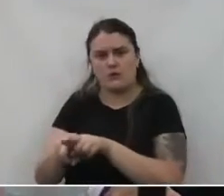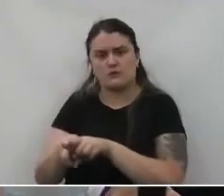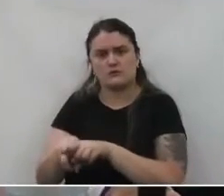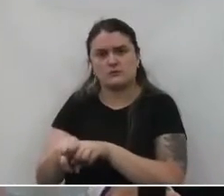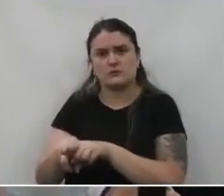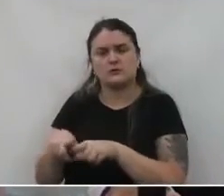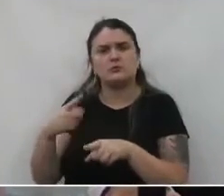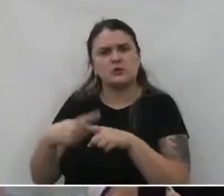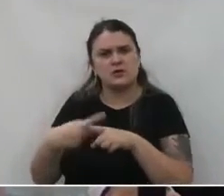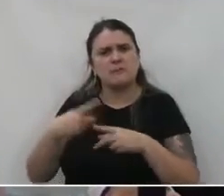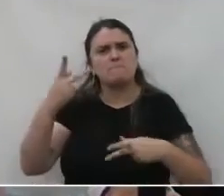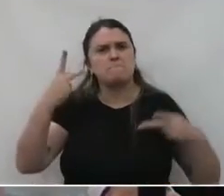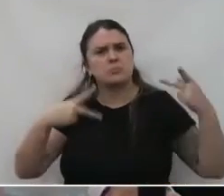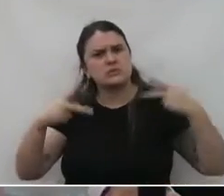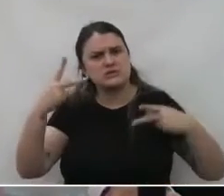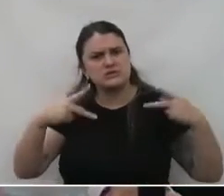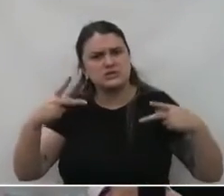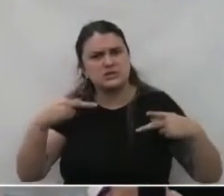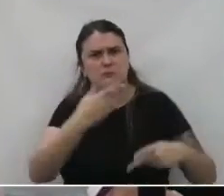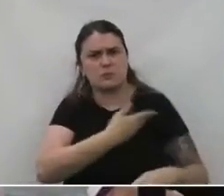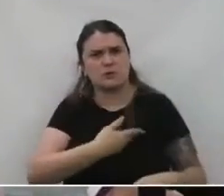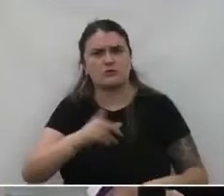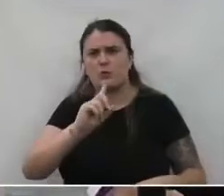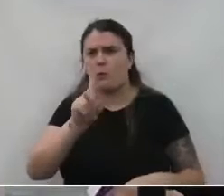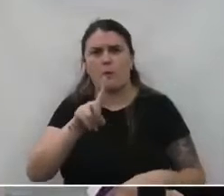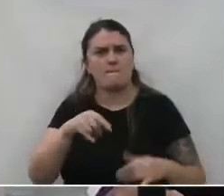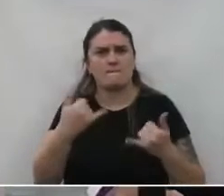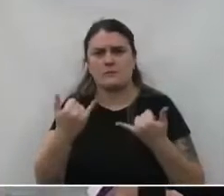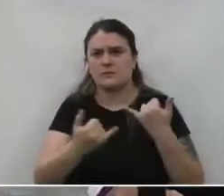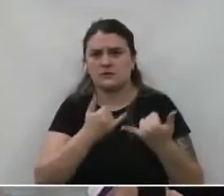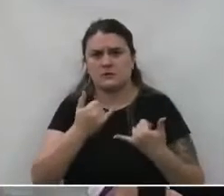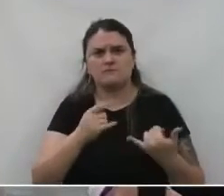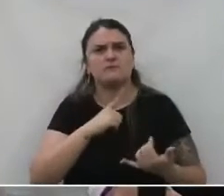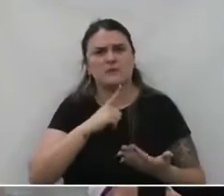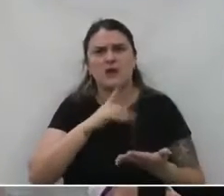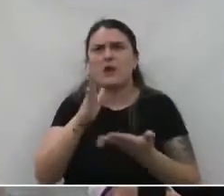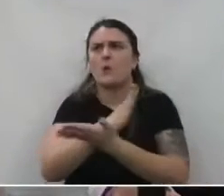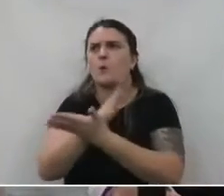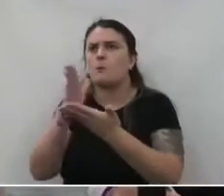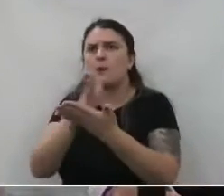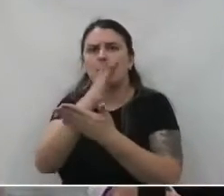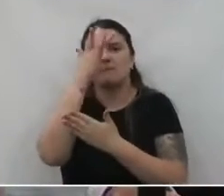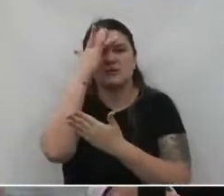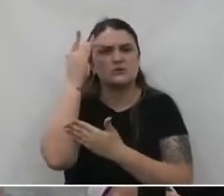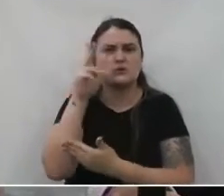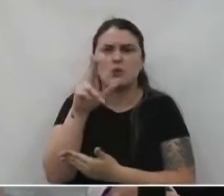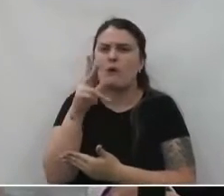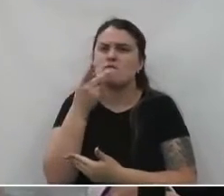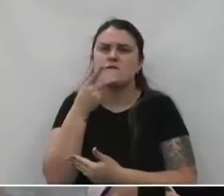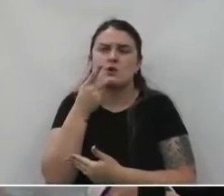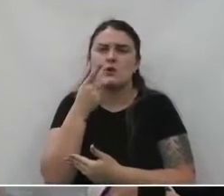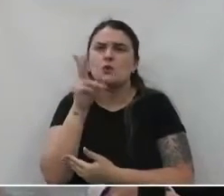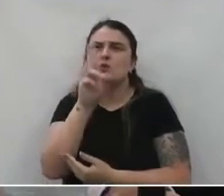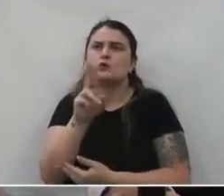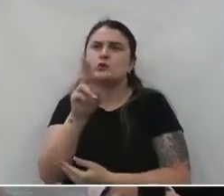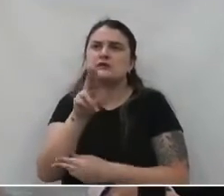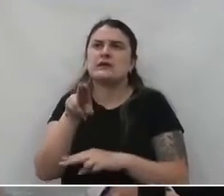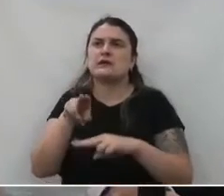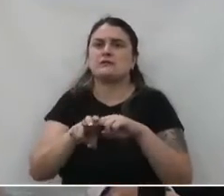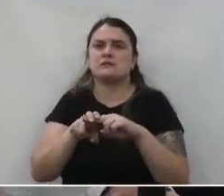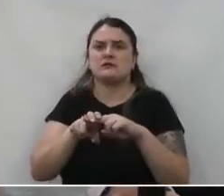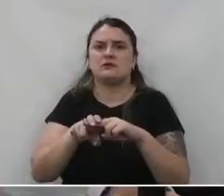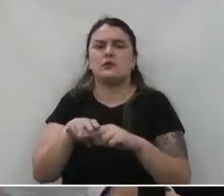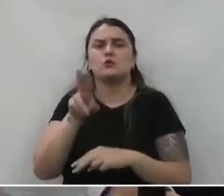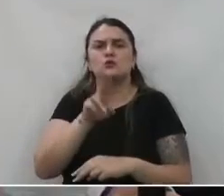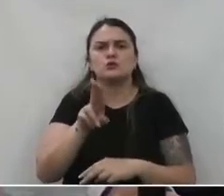política pública não é brincadeira. Tem muitos aí que, como foi citado, usam a cadeira,